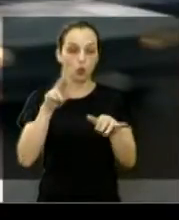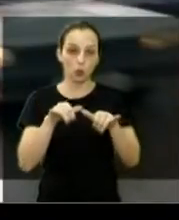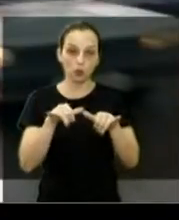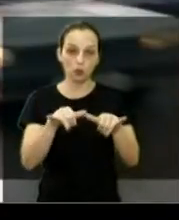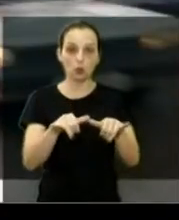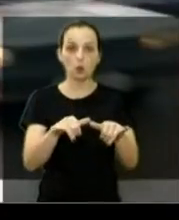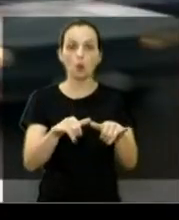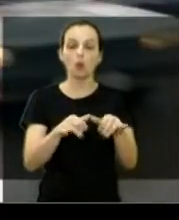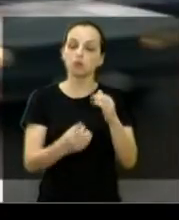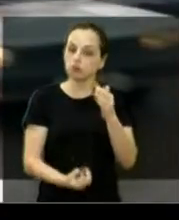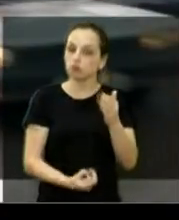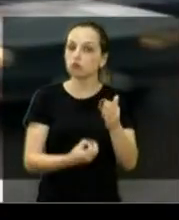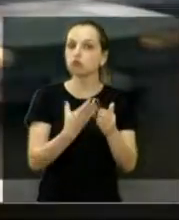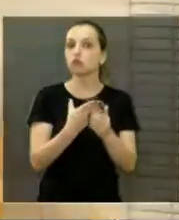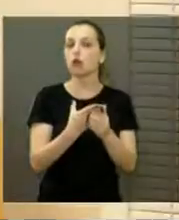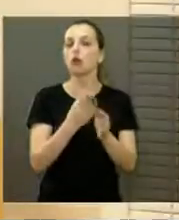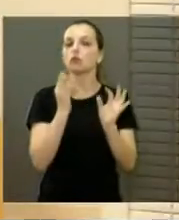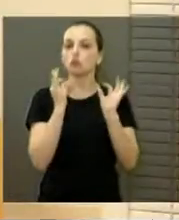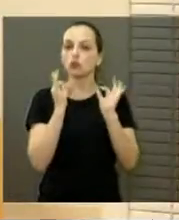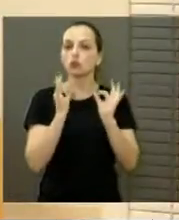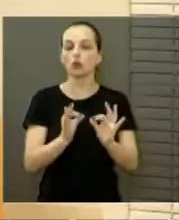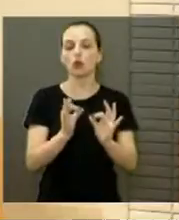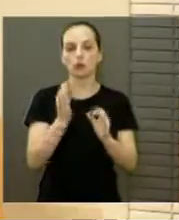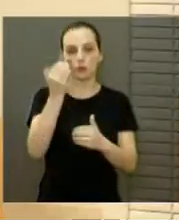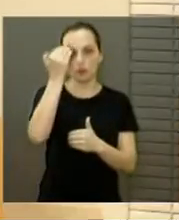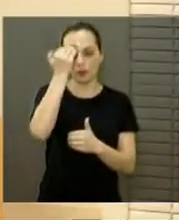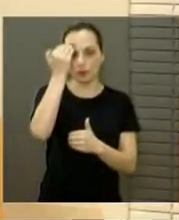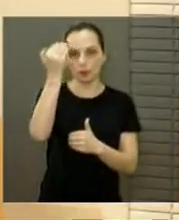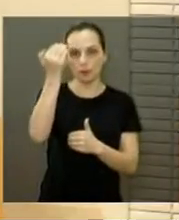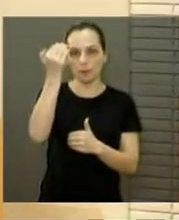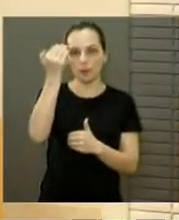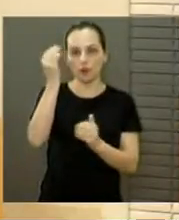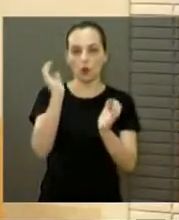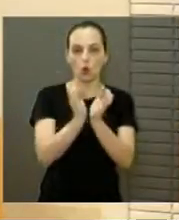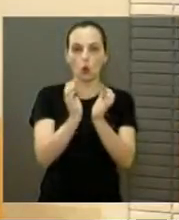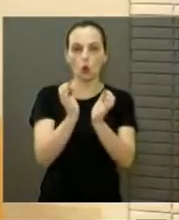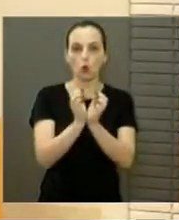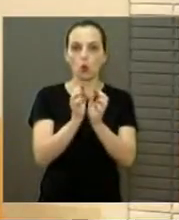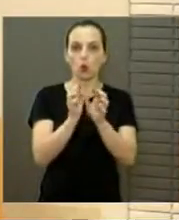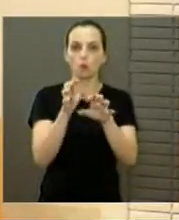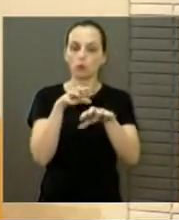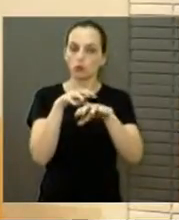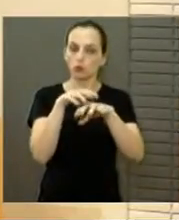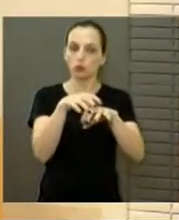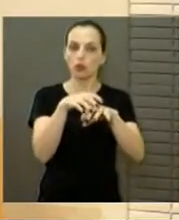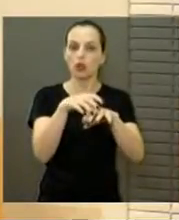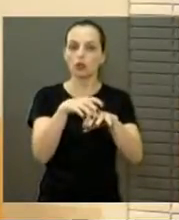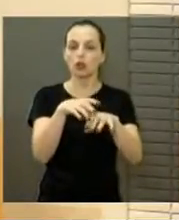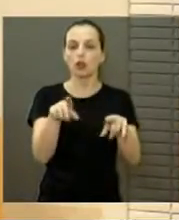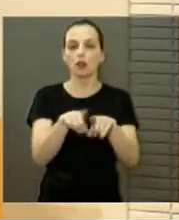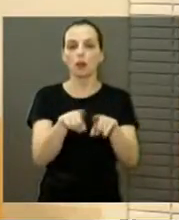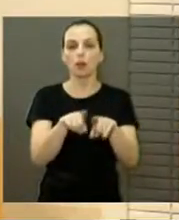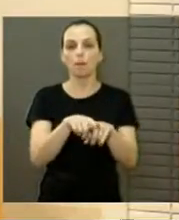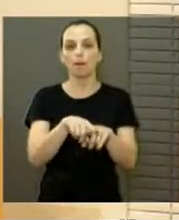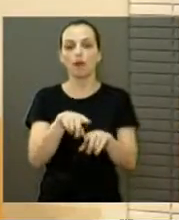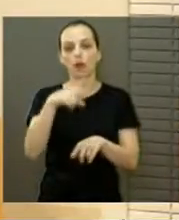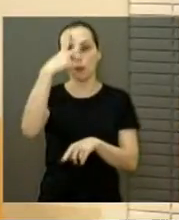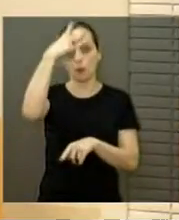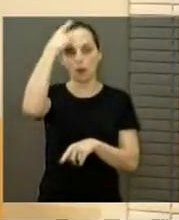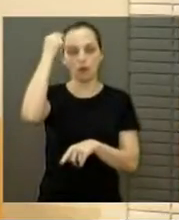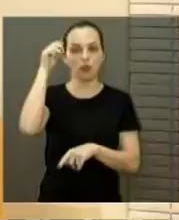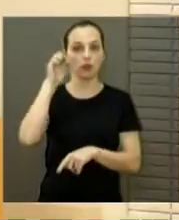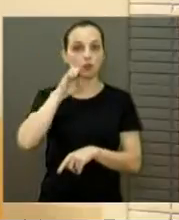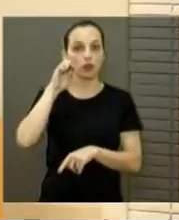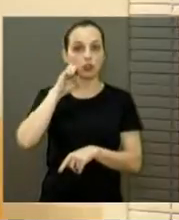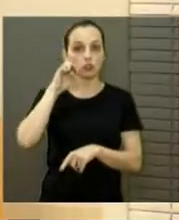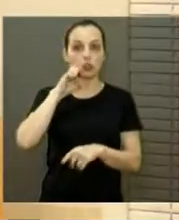tinha sido realizada, quero agradecer aqui à equipe de trânsito e também ao prefeito Adinho Silva, por ter atendido